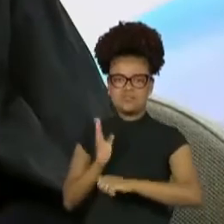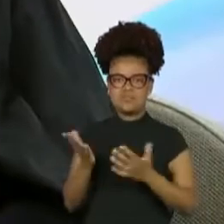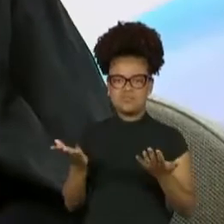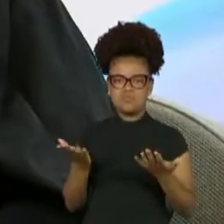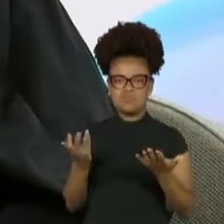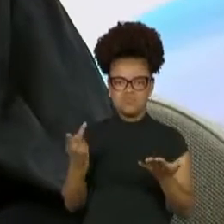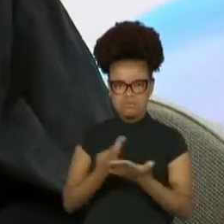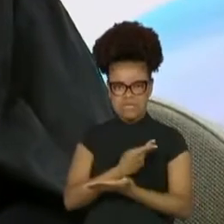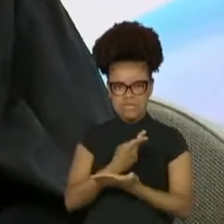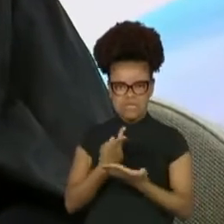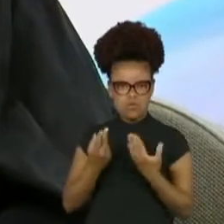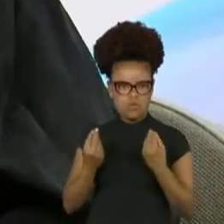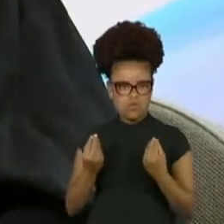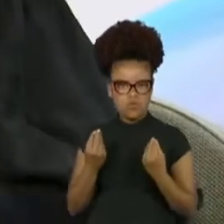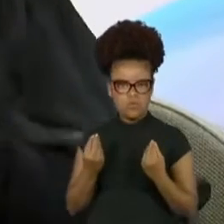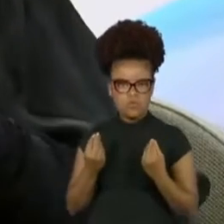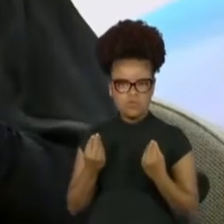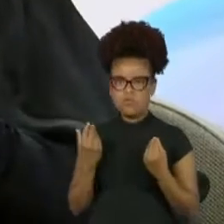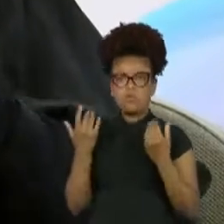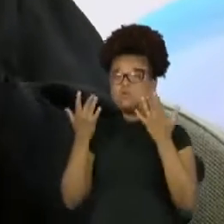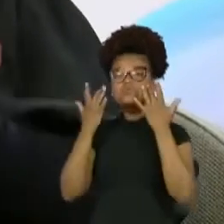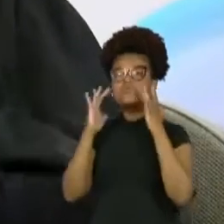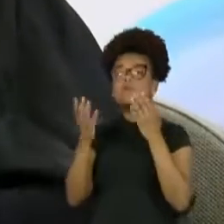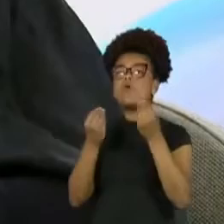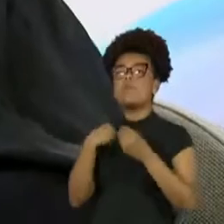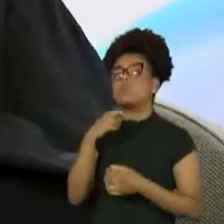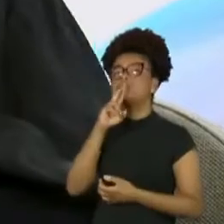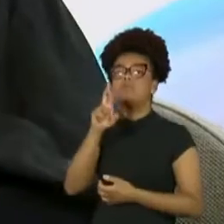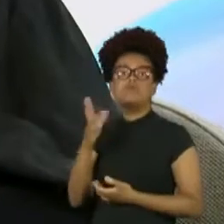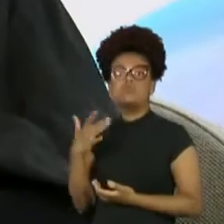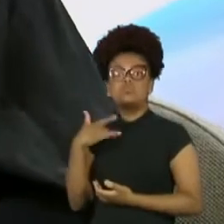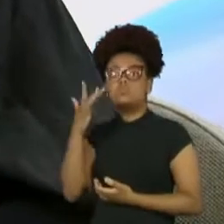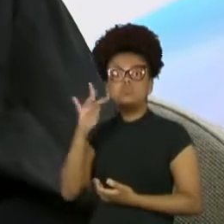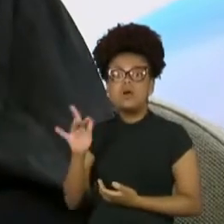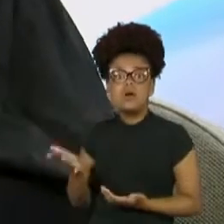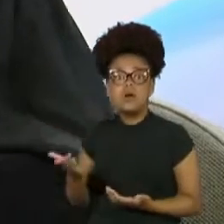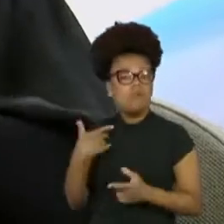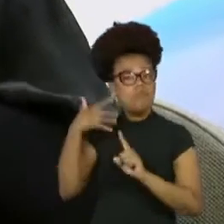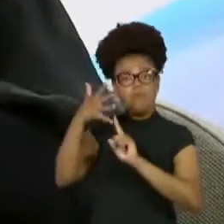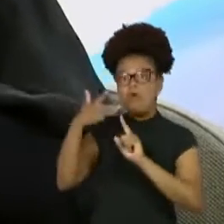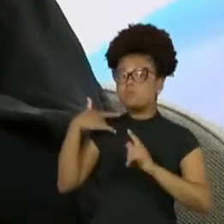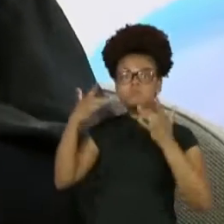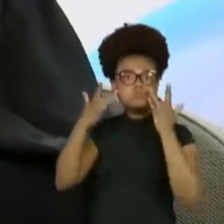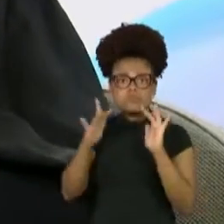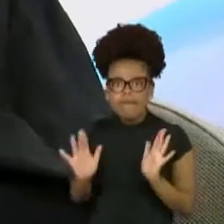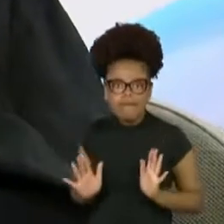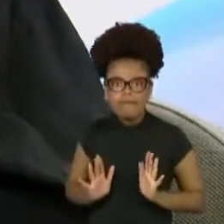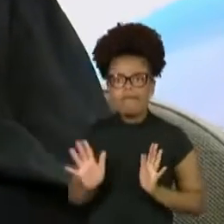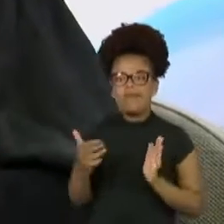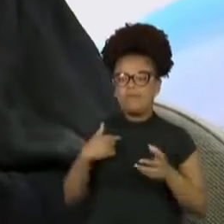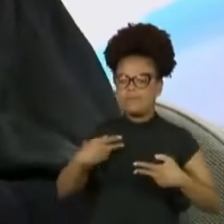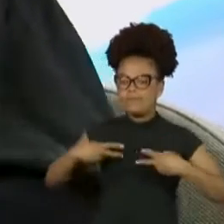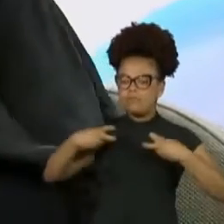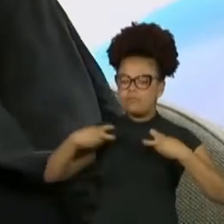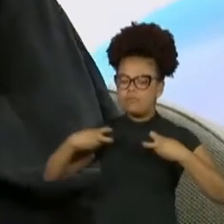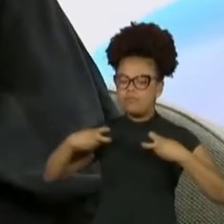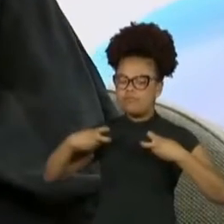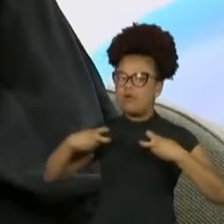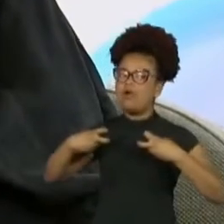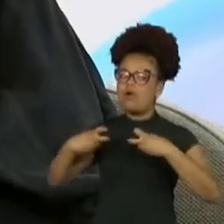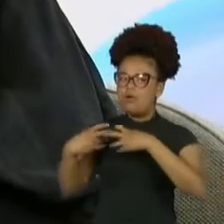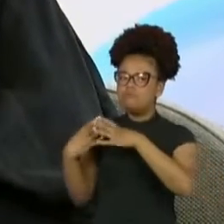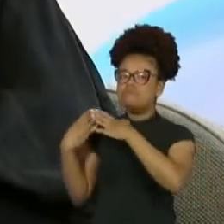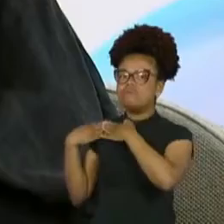articulado. E a minha preocupação é que eu percebi que a minha responsabilidade cada vez aumentava mais, porque eu tinha que falar sobre